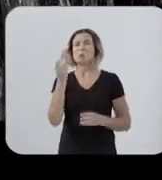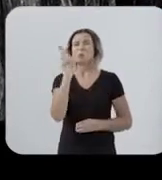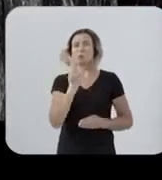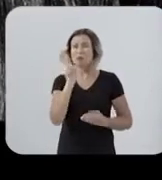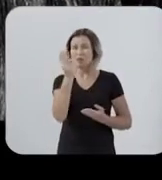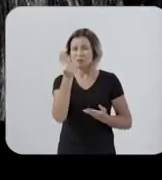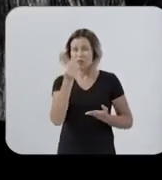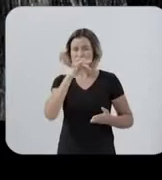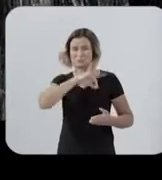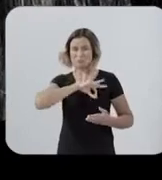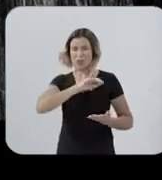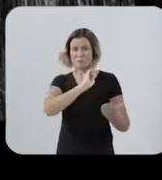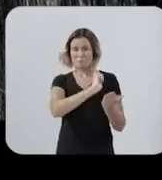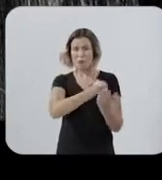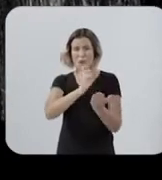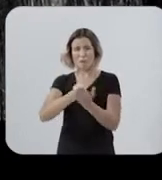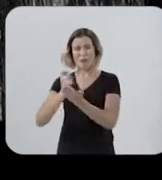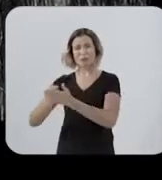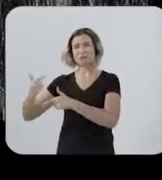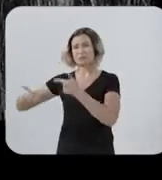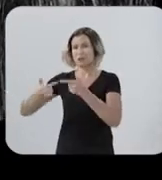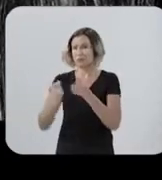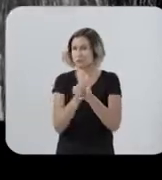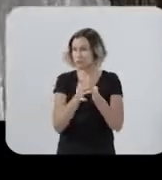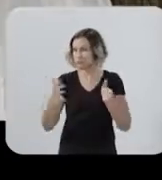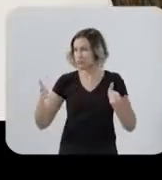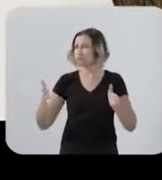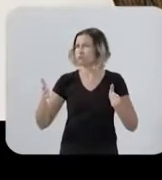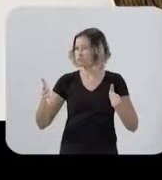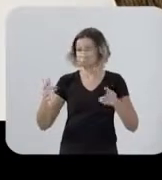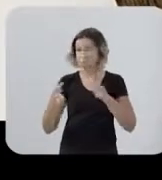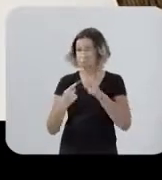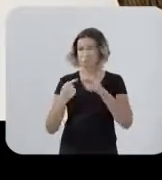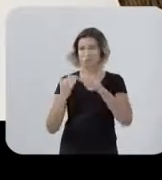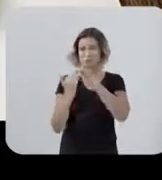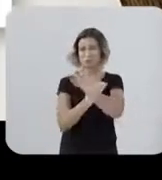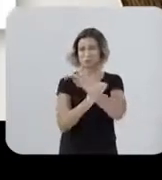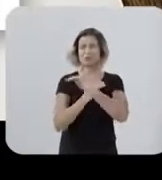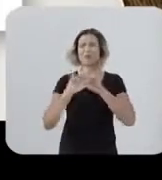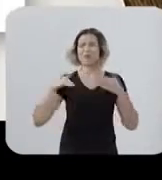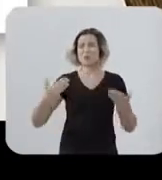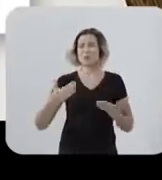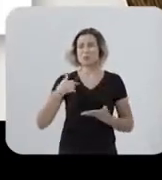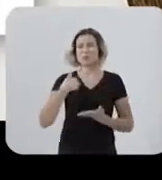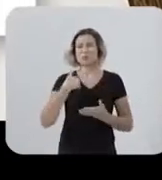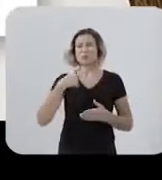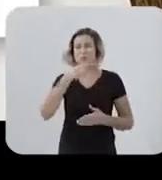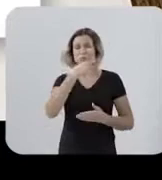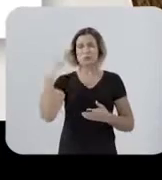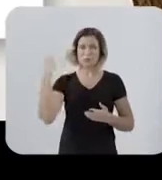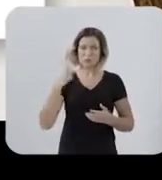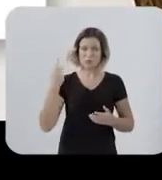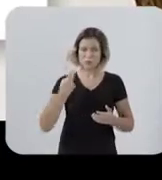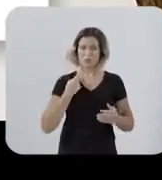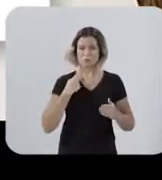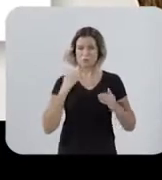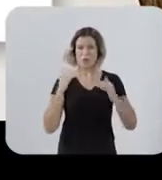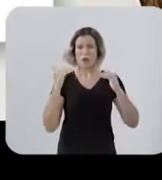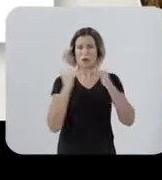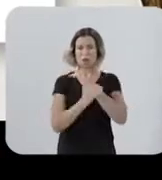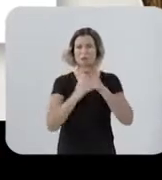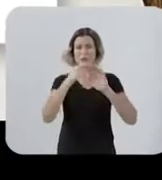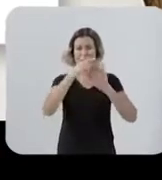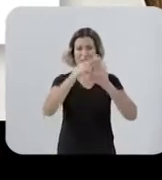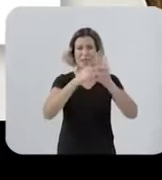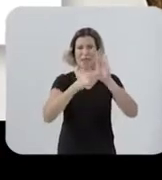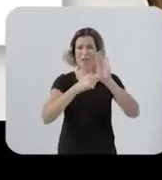para pagar salários A servidores que não trabalharam o período devido Uma conduta que, segundo a promotoria Não se compatibiliza com os